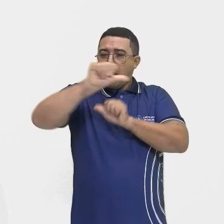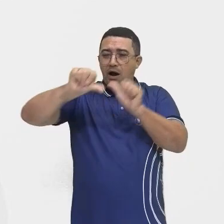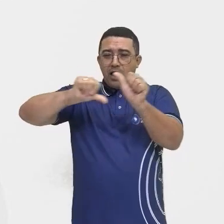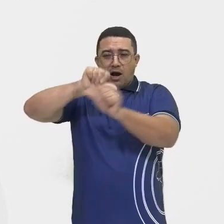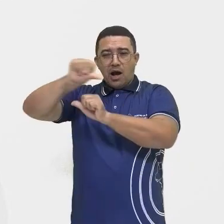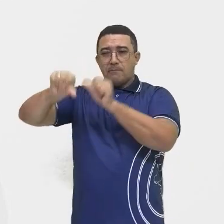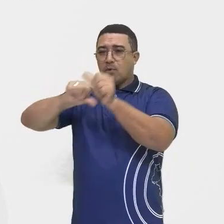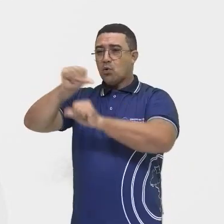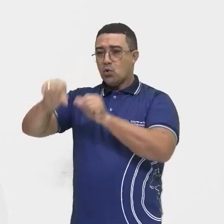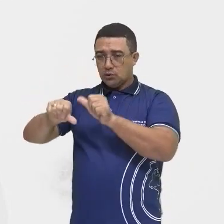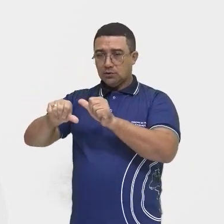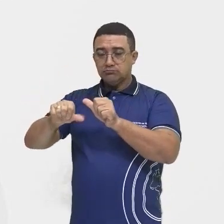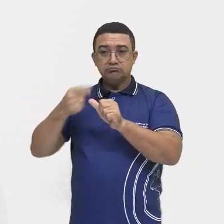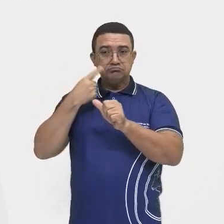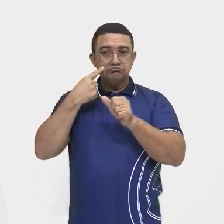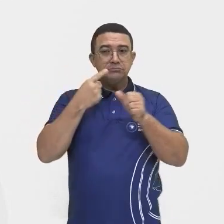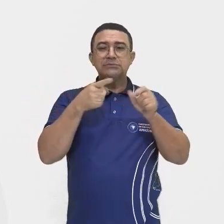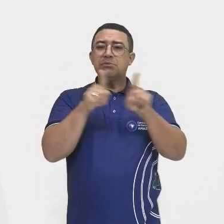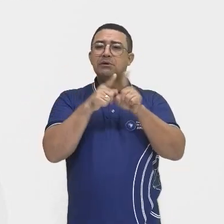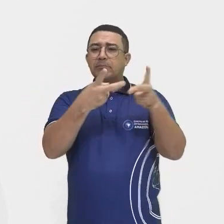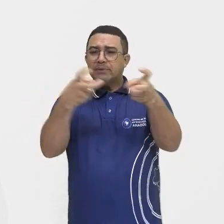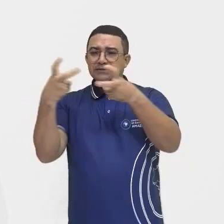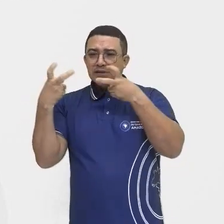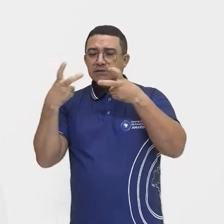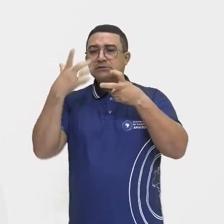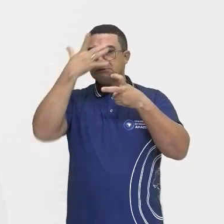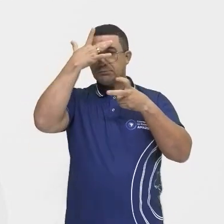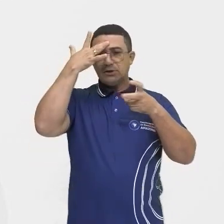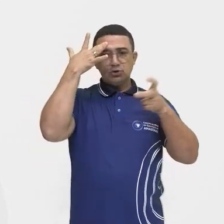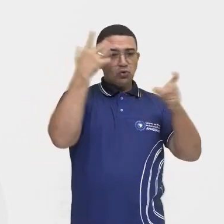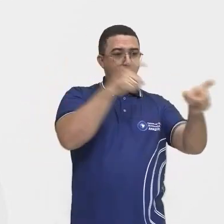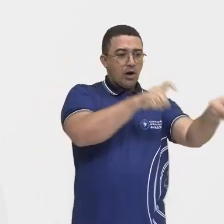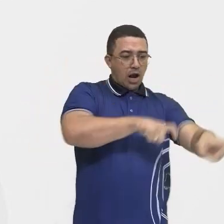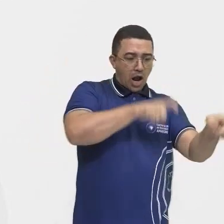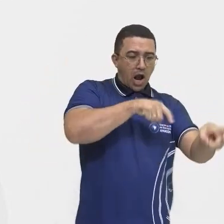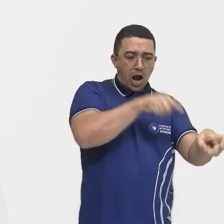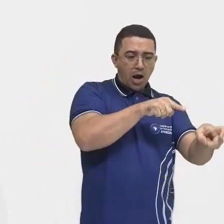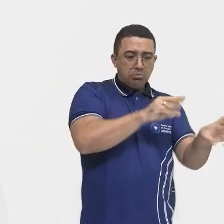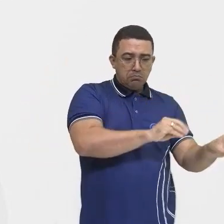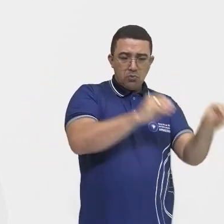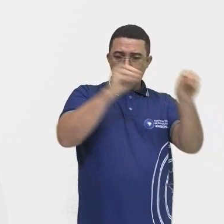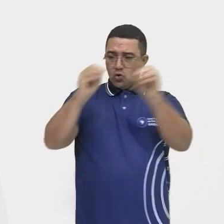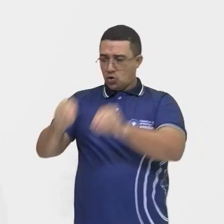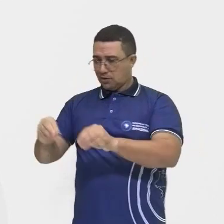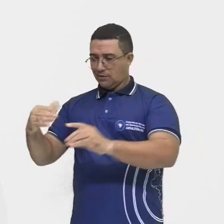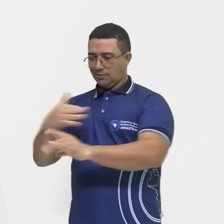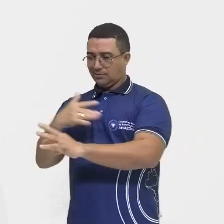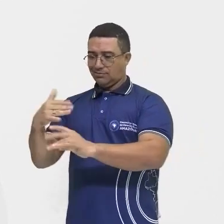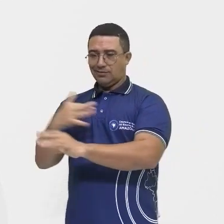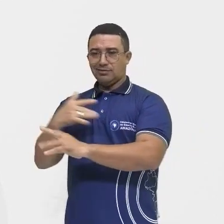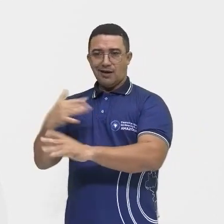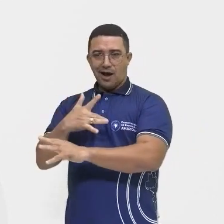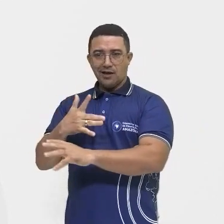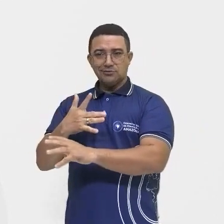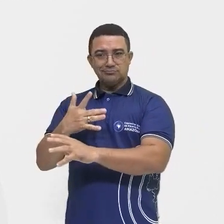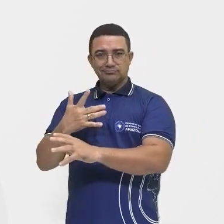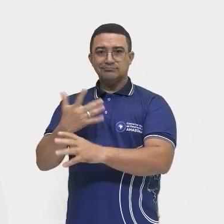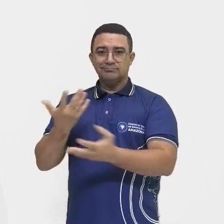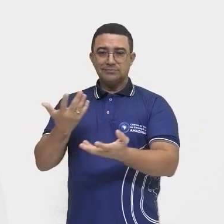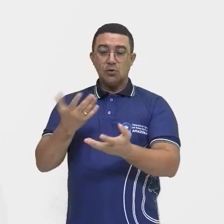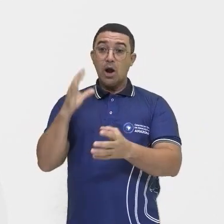observa o processo de migração, né? Da população saindo ali do campo para a cidade, de forma